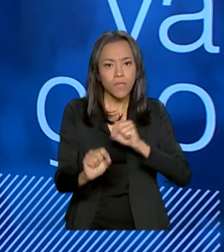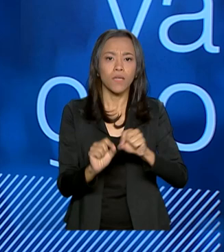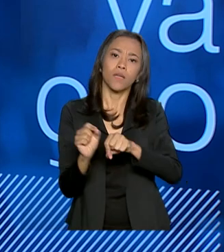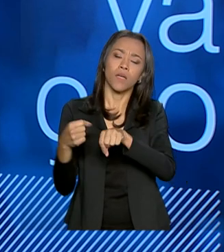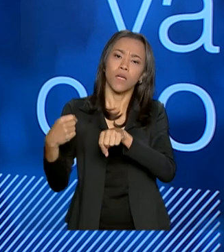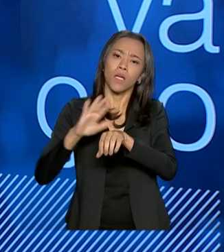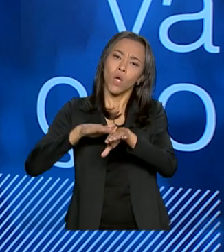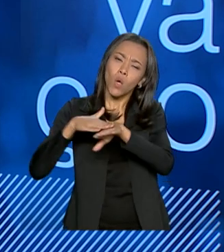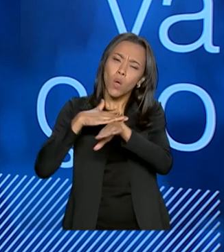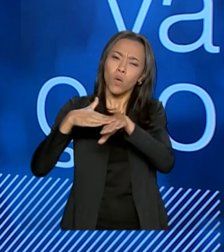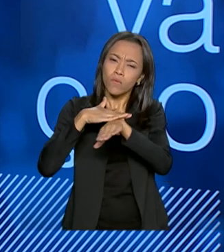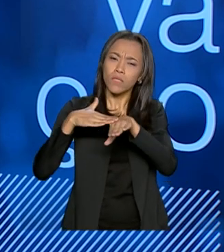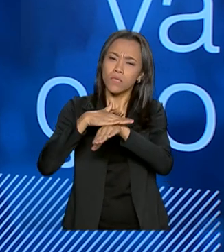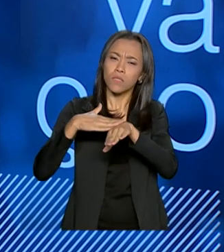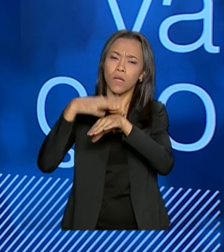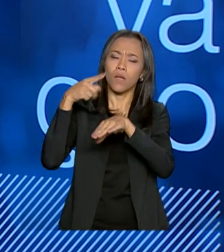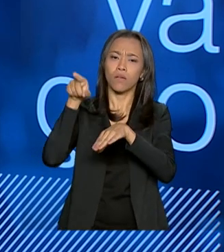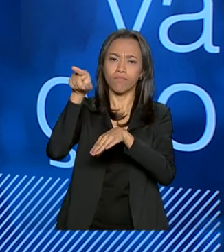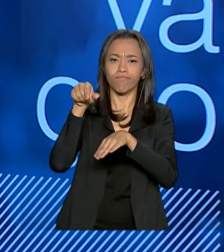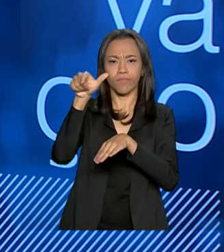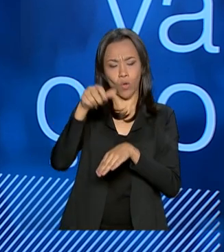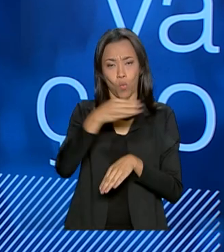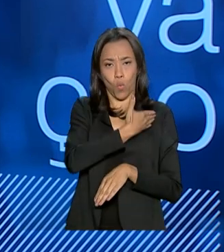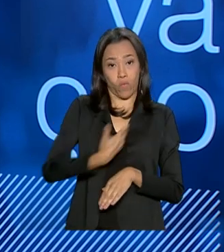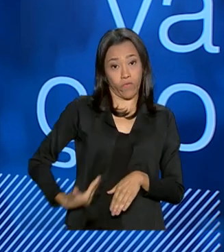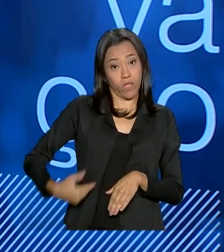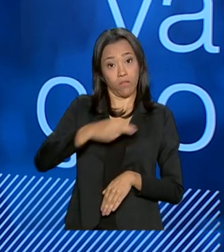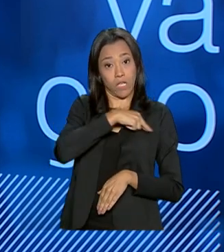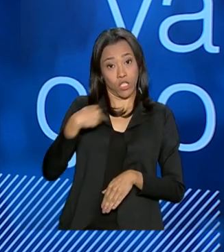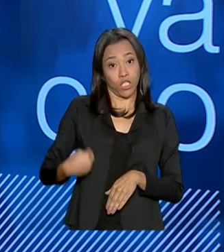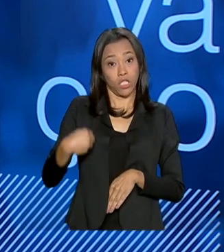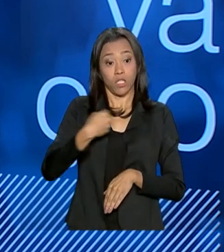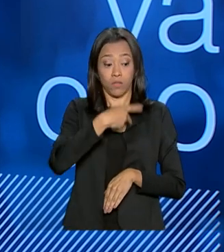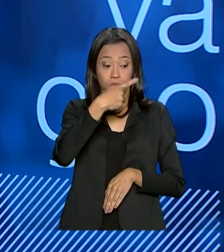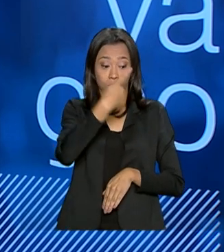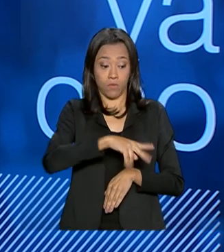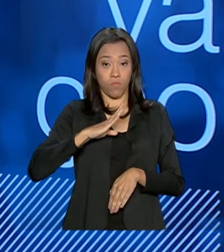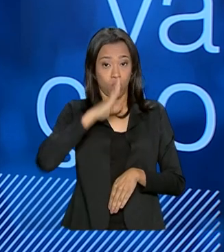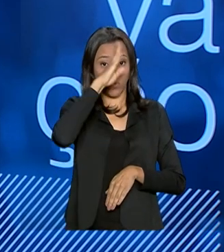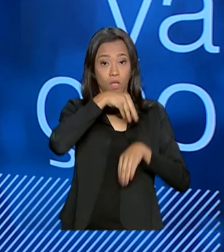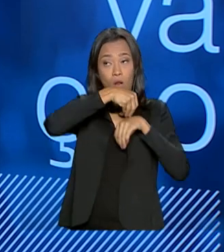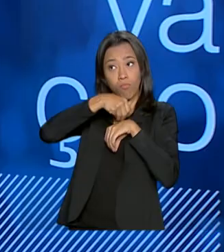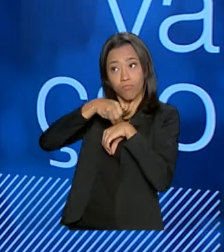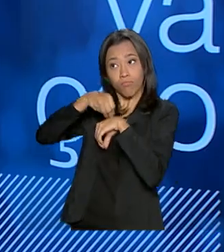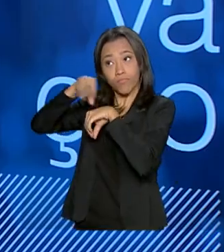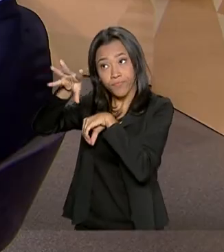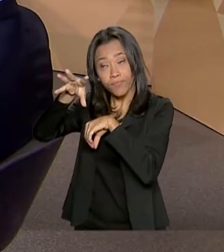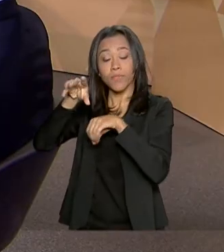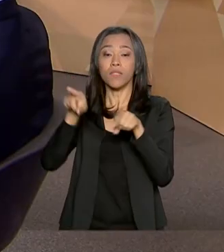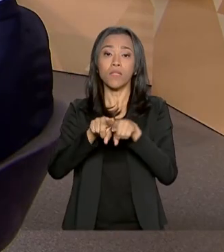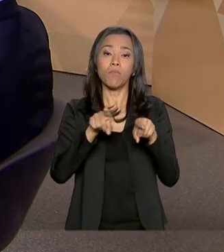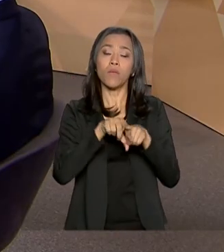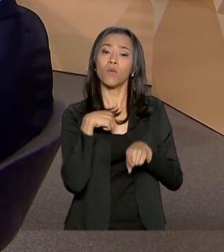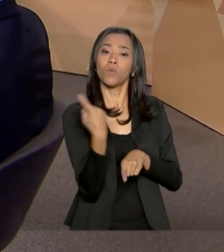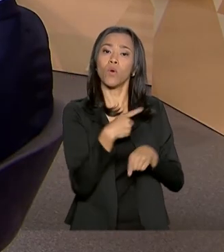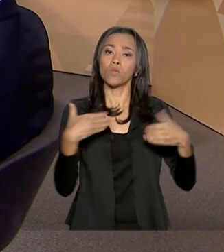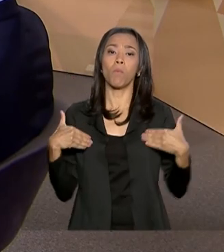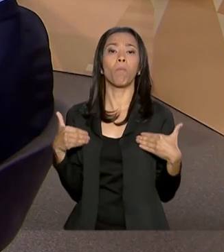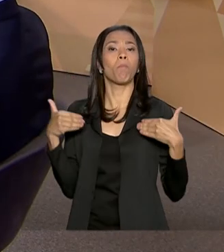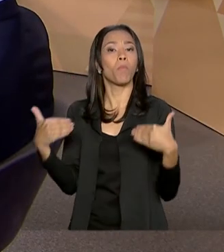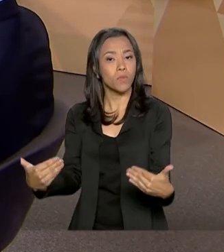política do presidente Bolsonaro ao governo chinês e, ao mesmo tempo, o nosso posicionamento em relação à